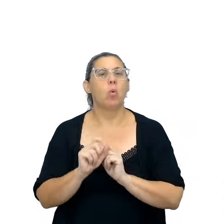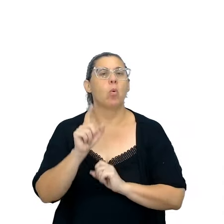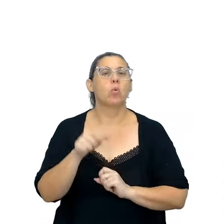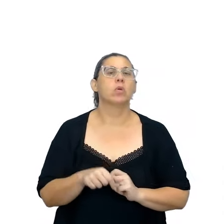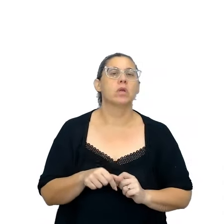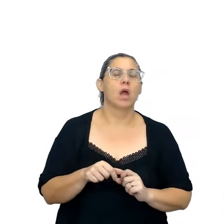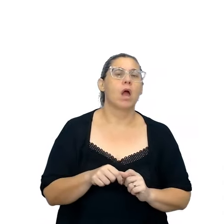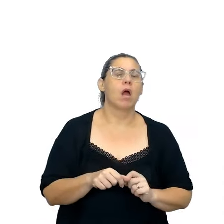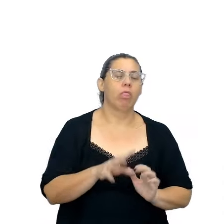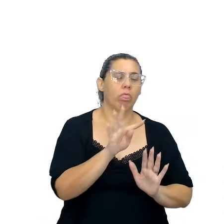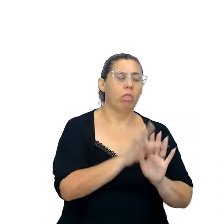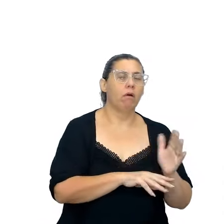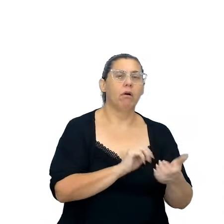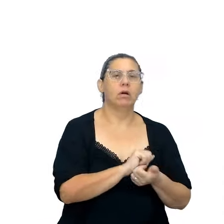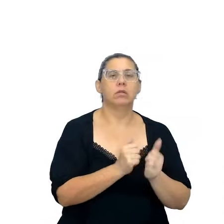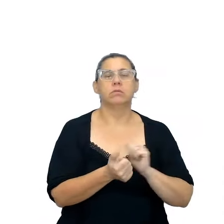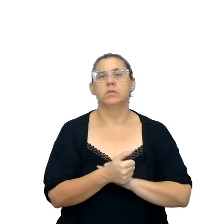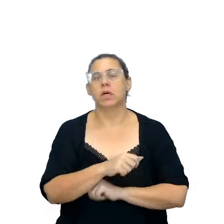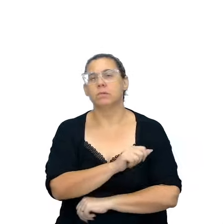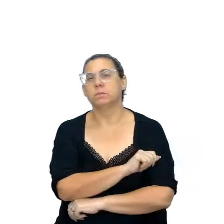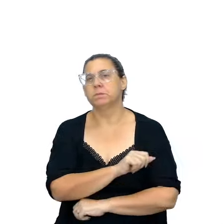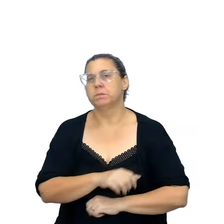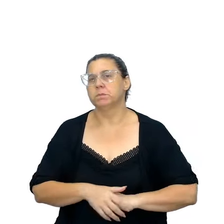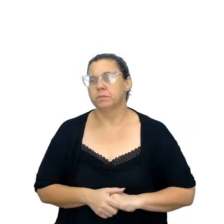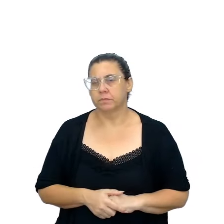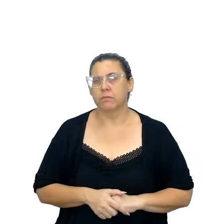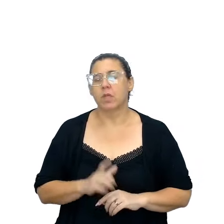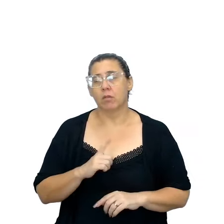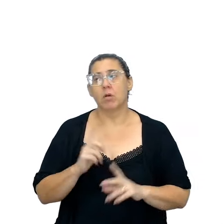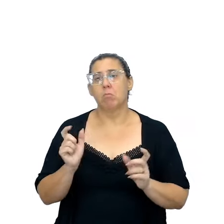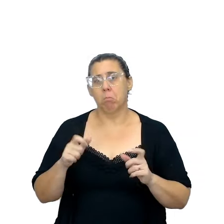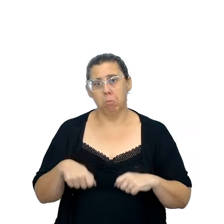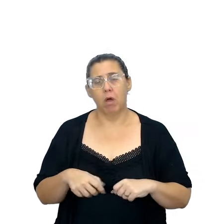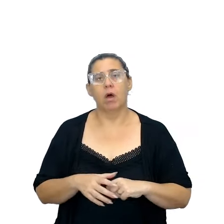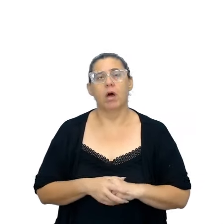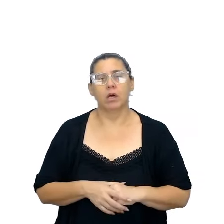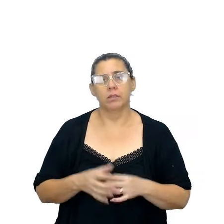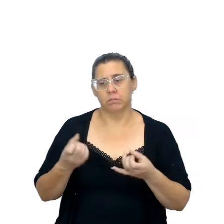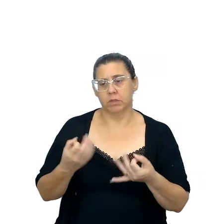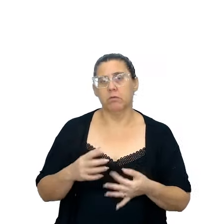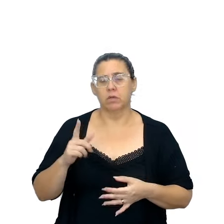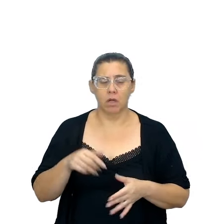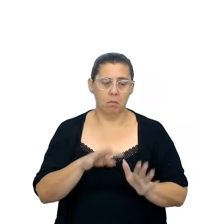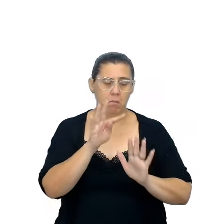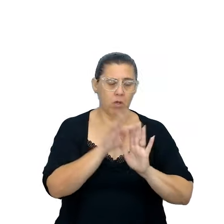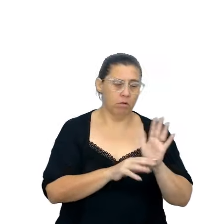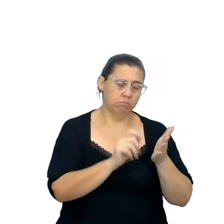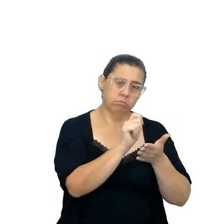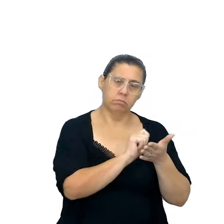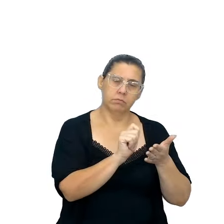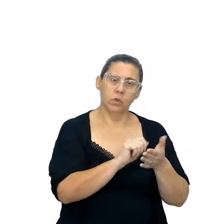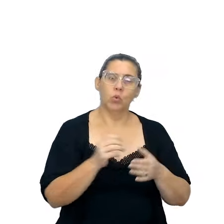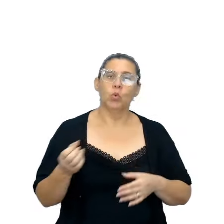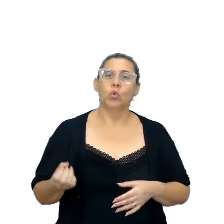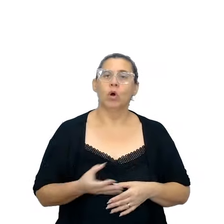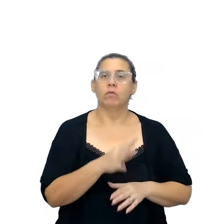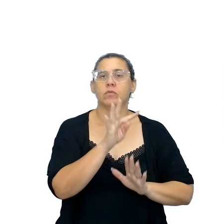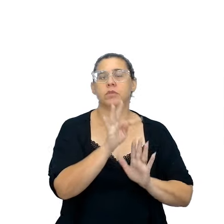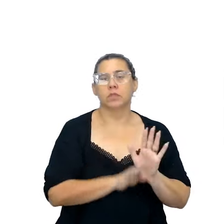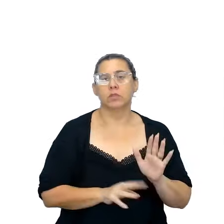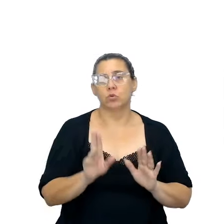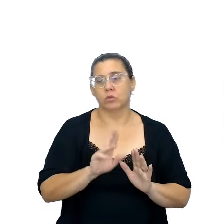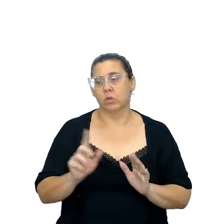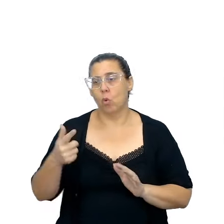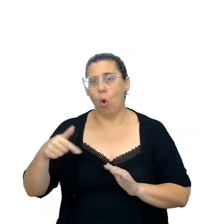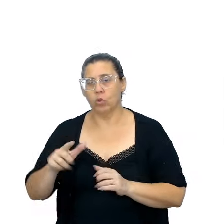retextualização para o estudante, então existe uma possibilidade de dizer que é a produção escrita de um novo texto a partir de um